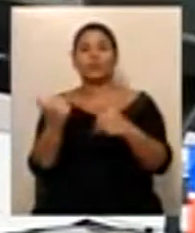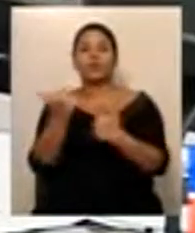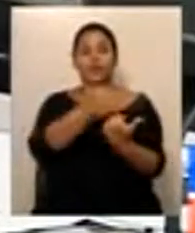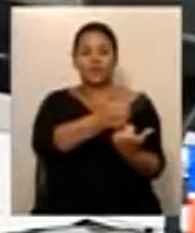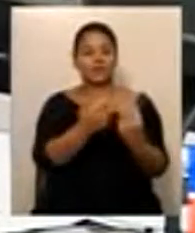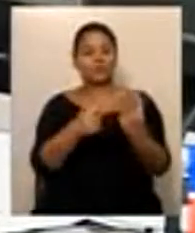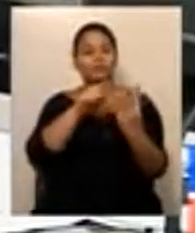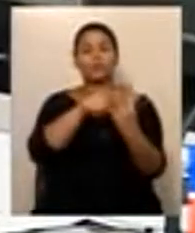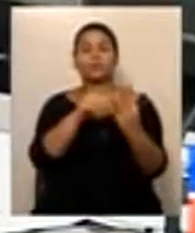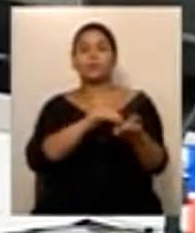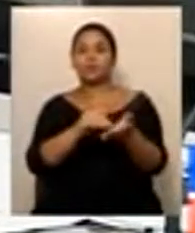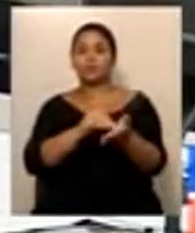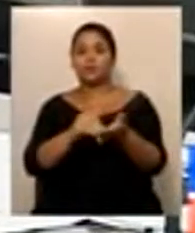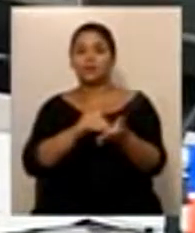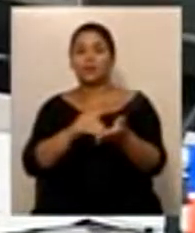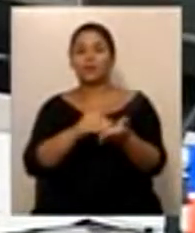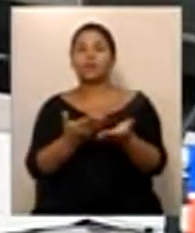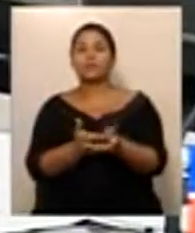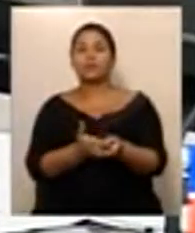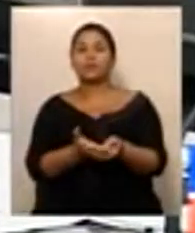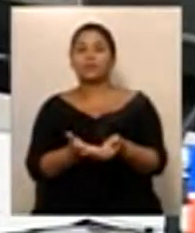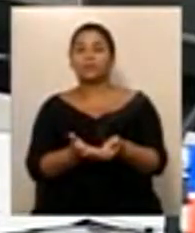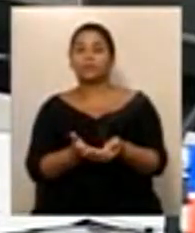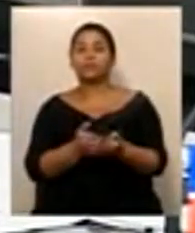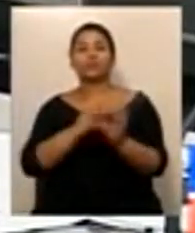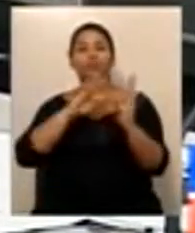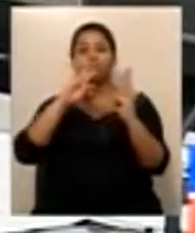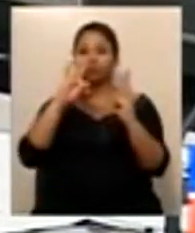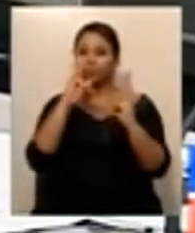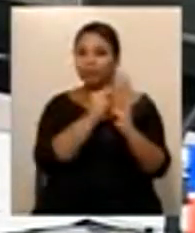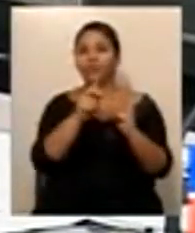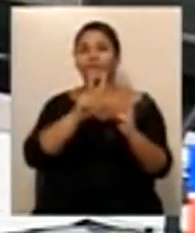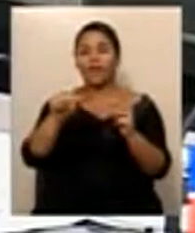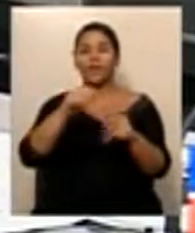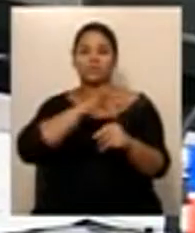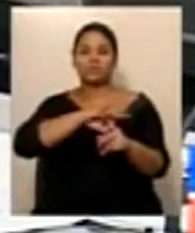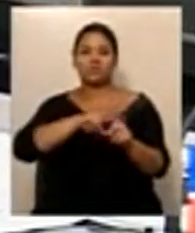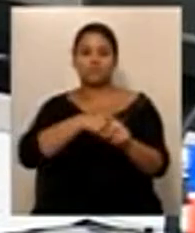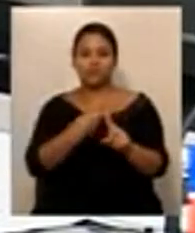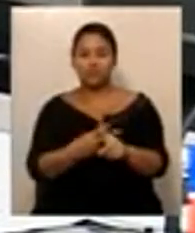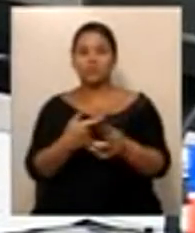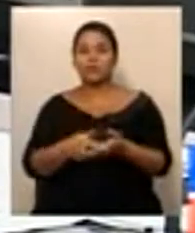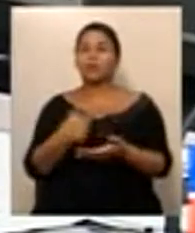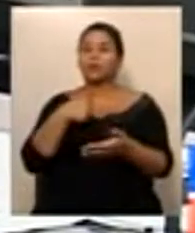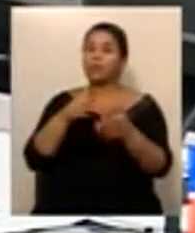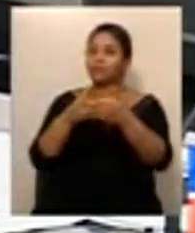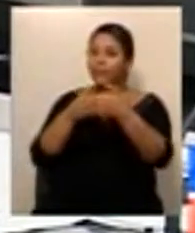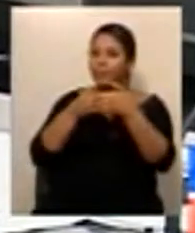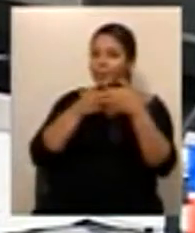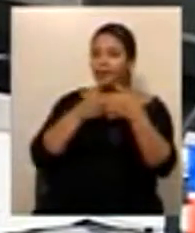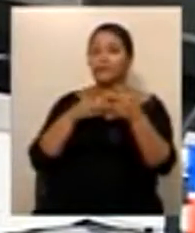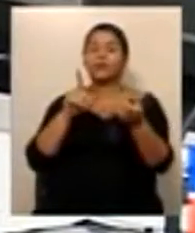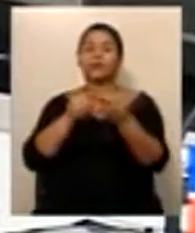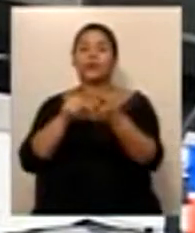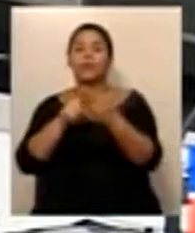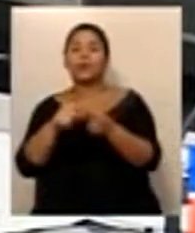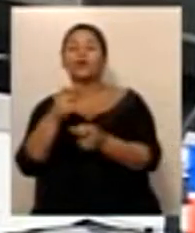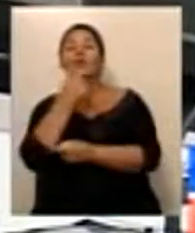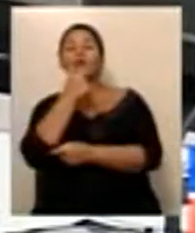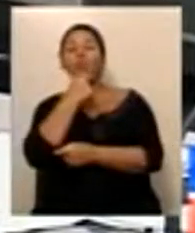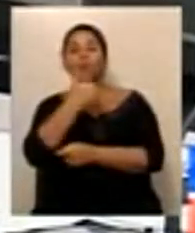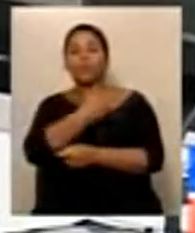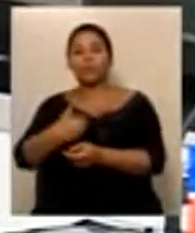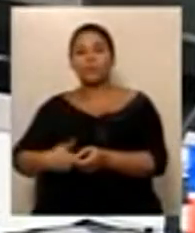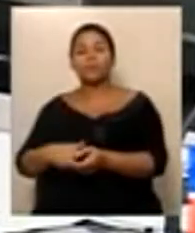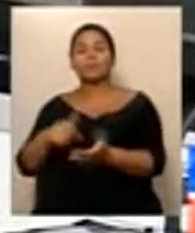faço apelo até que o líder do governo, que é um homem sensível, que leve ao senhor governador também, que